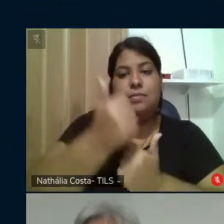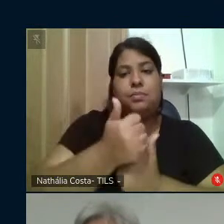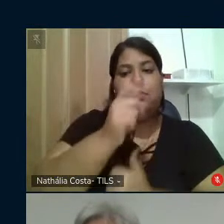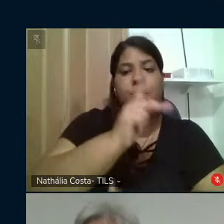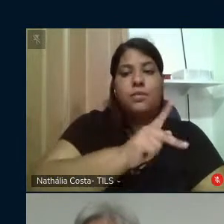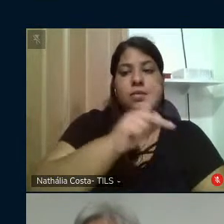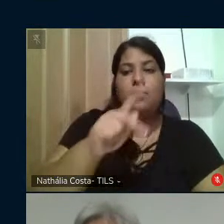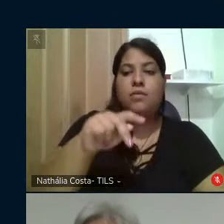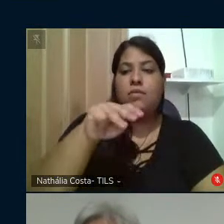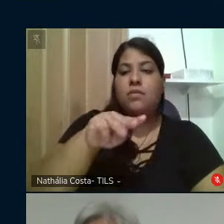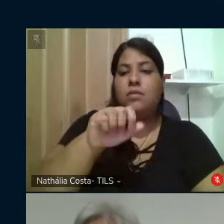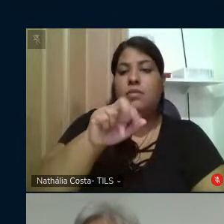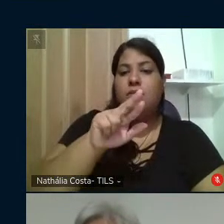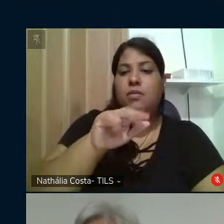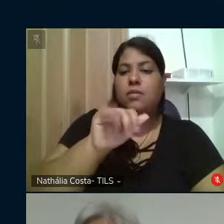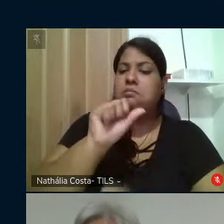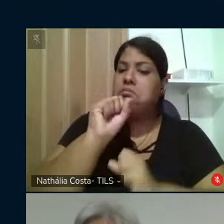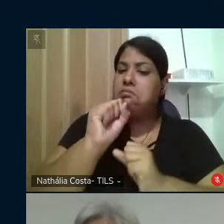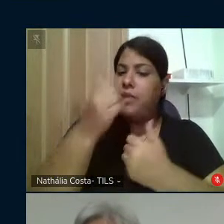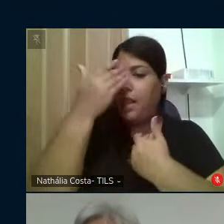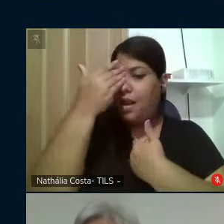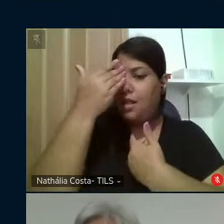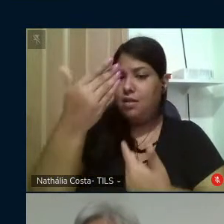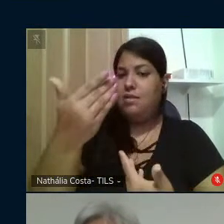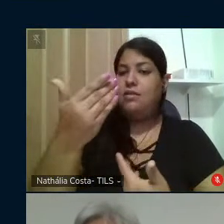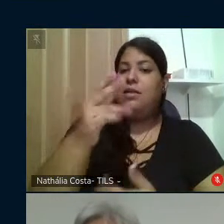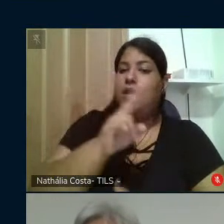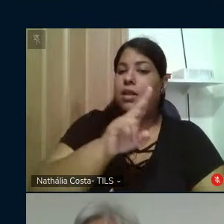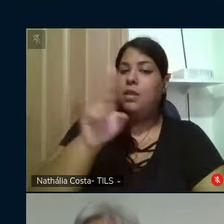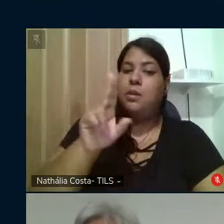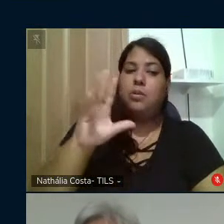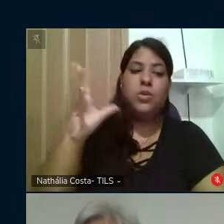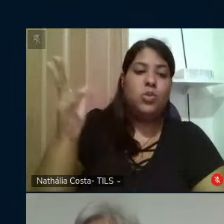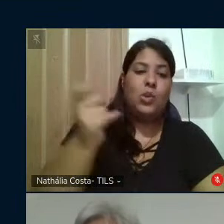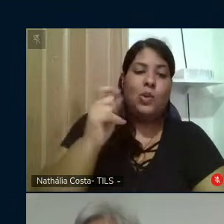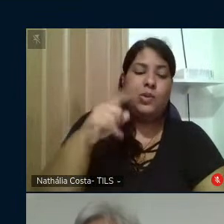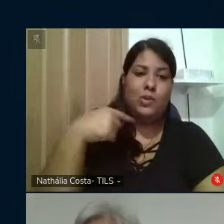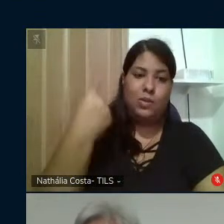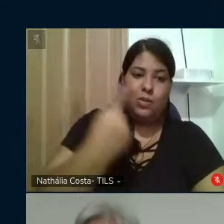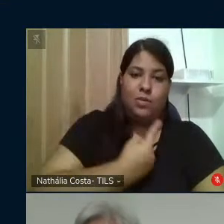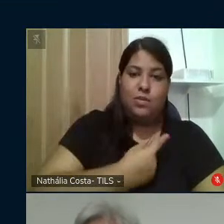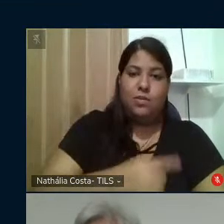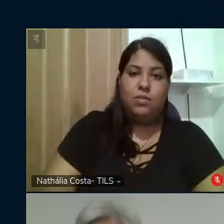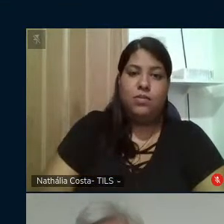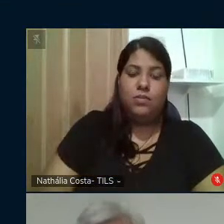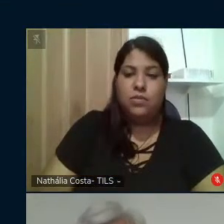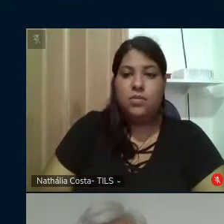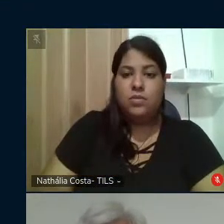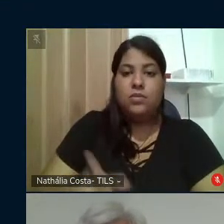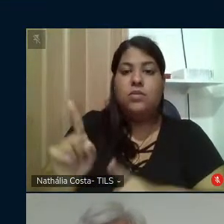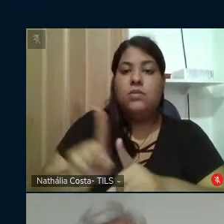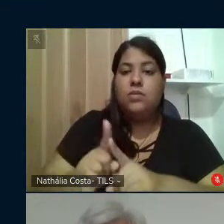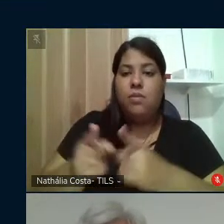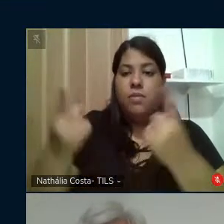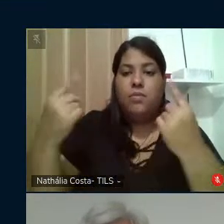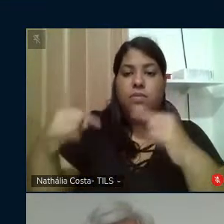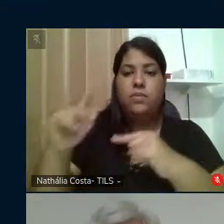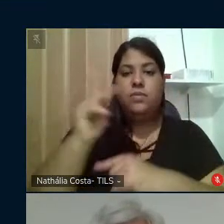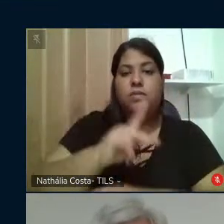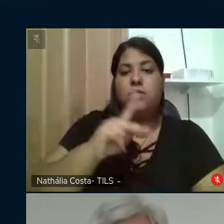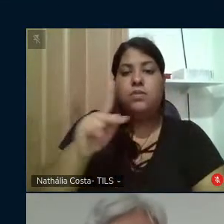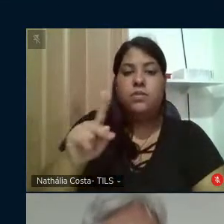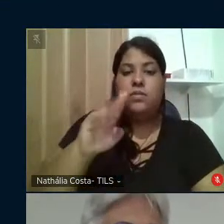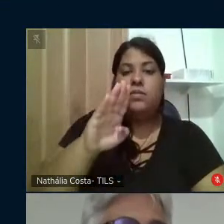para o seu agradecimento em nome de todos nós e em seguida ao professor Zé Batista